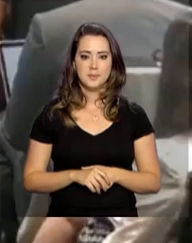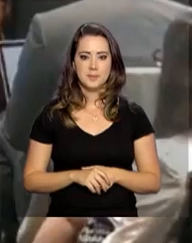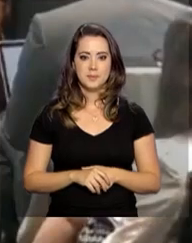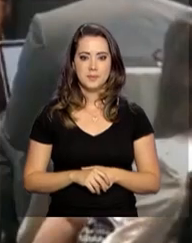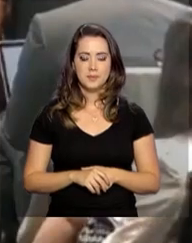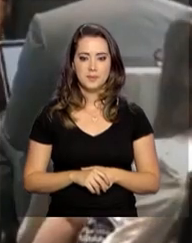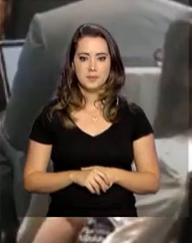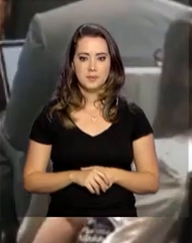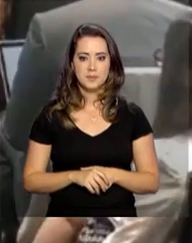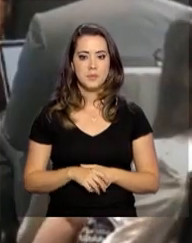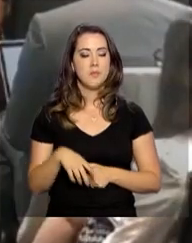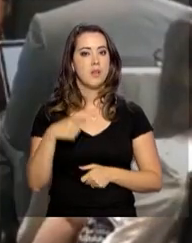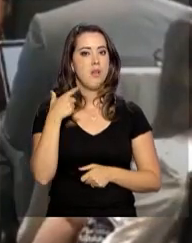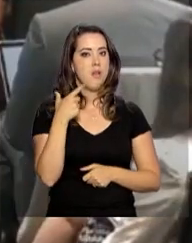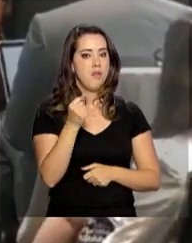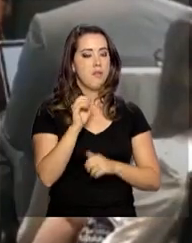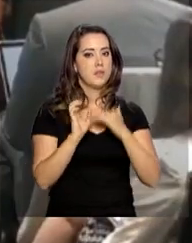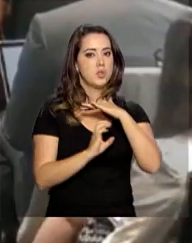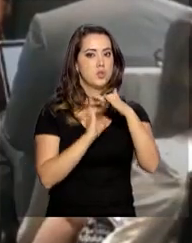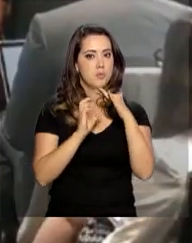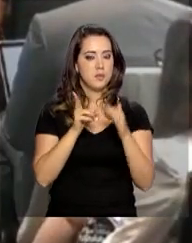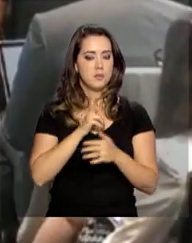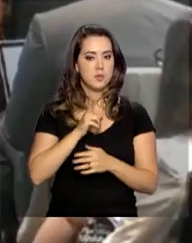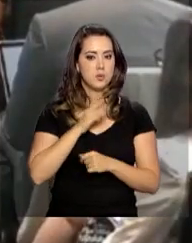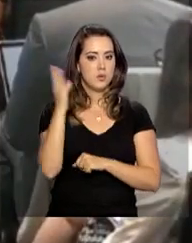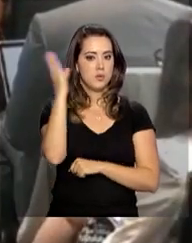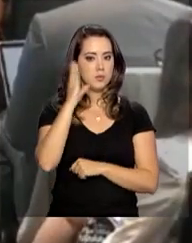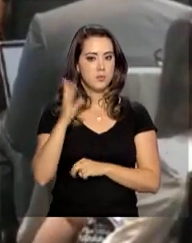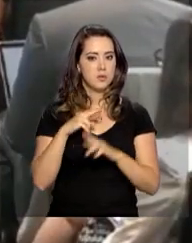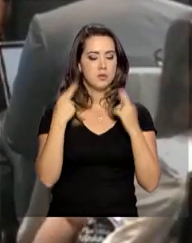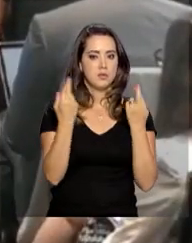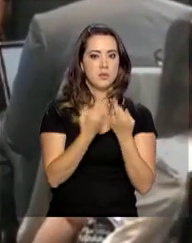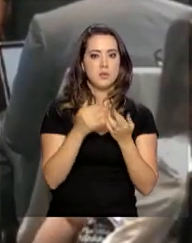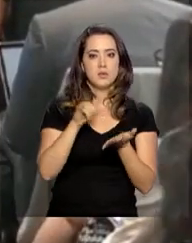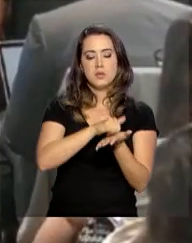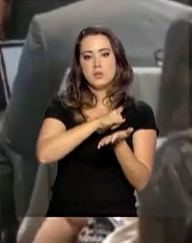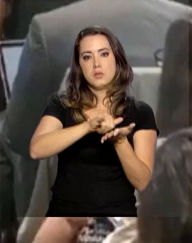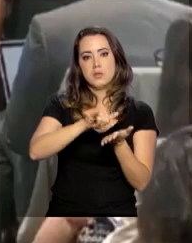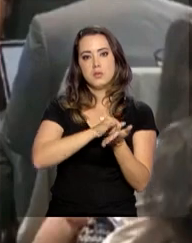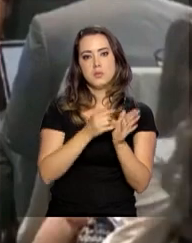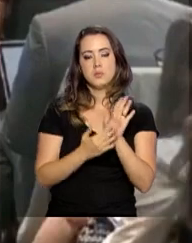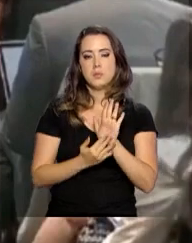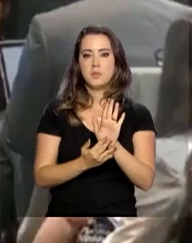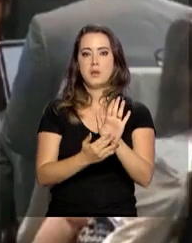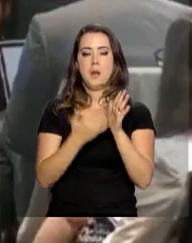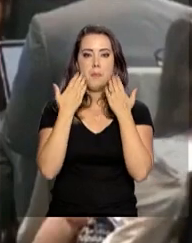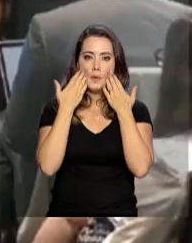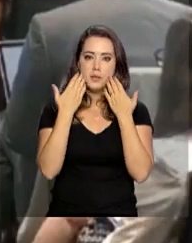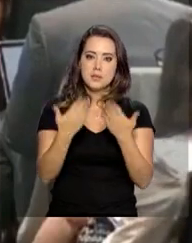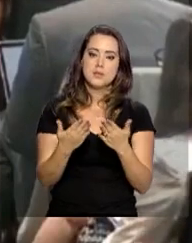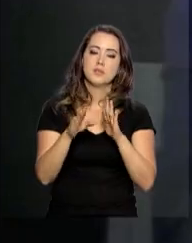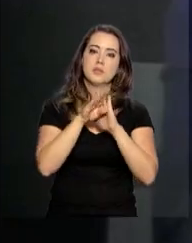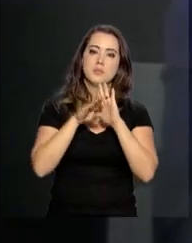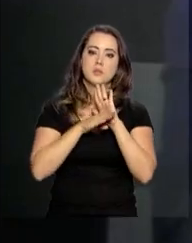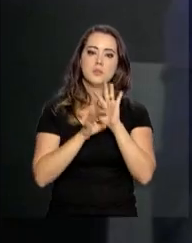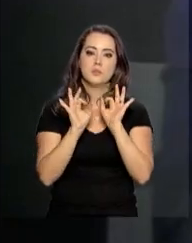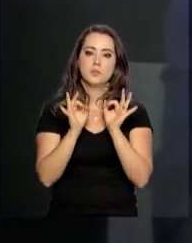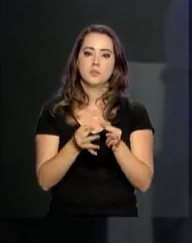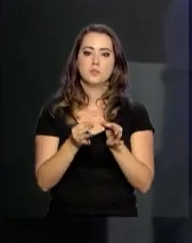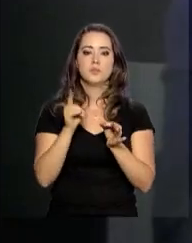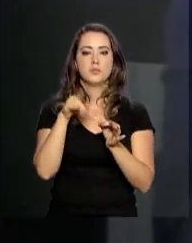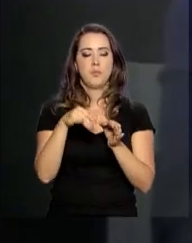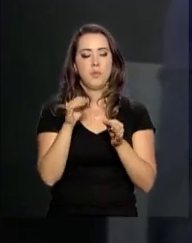20 empresas privadas brasileiras reunidas em Nova Iorque para apresentar projetos sustentáveis. São